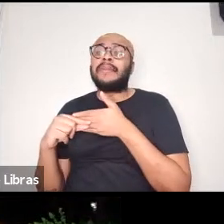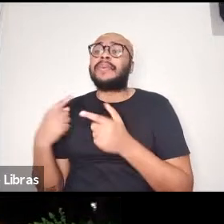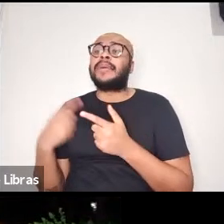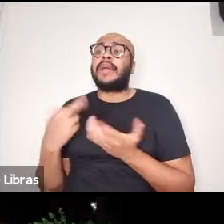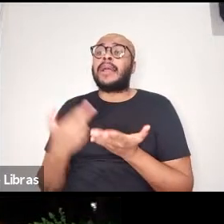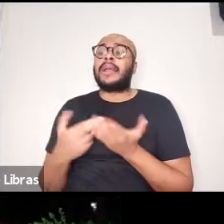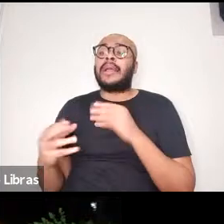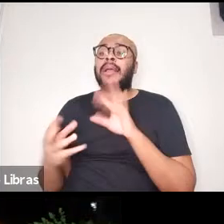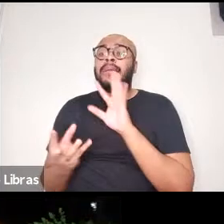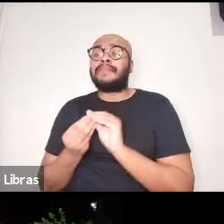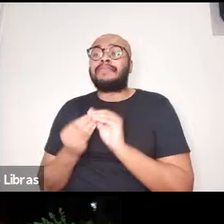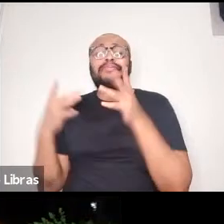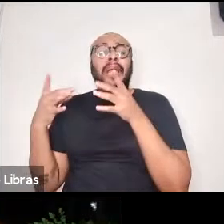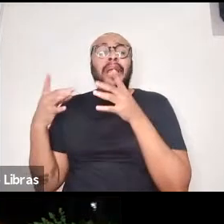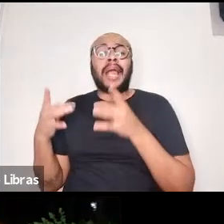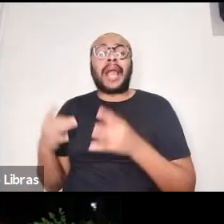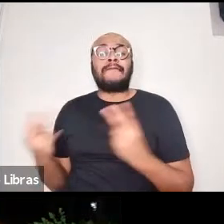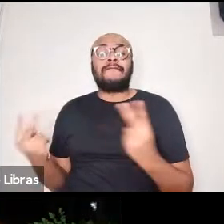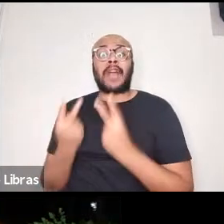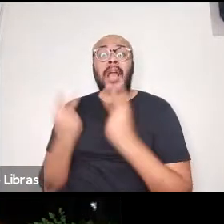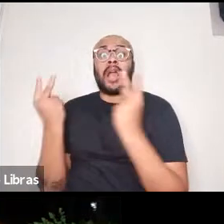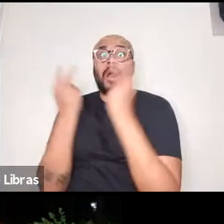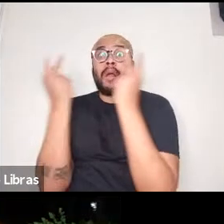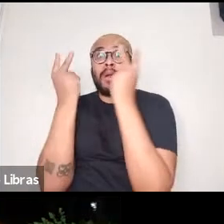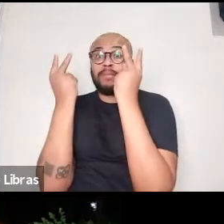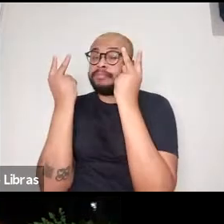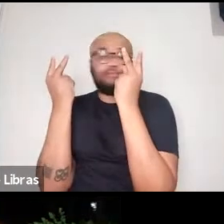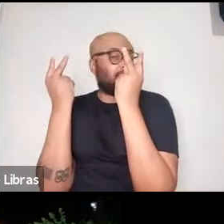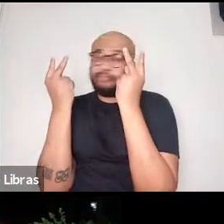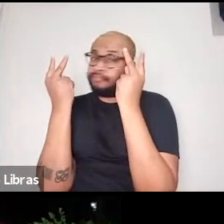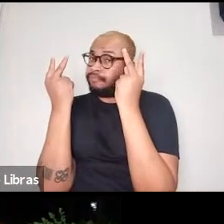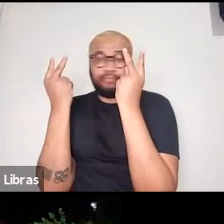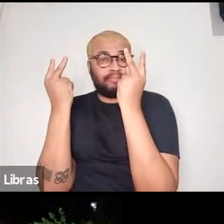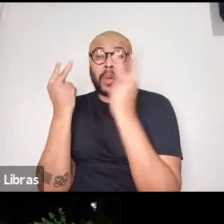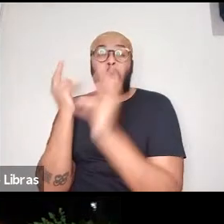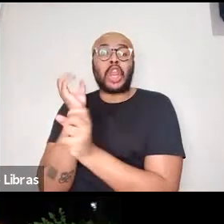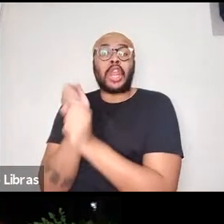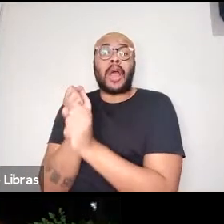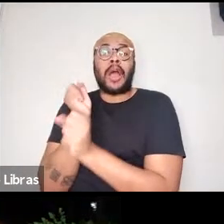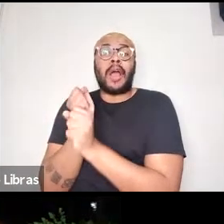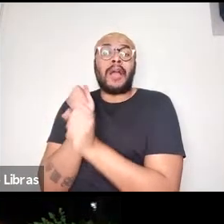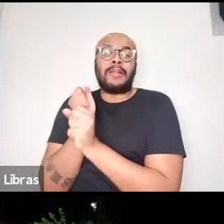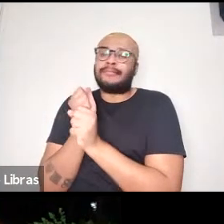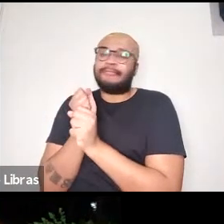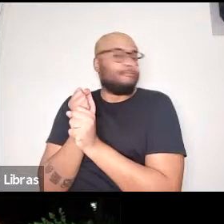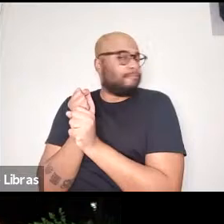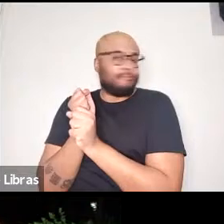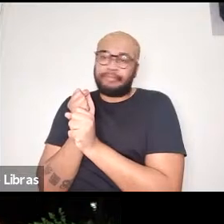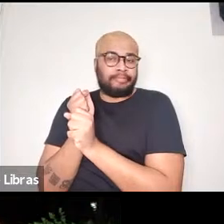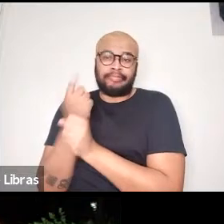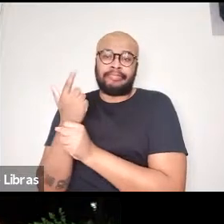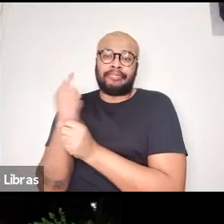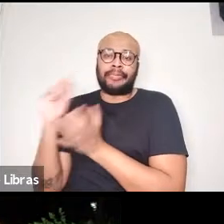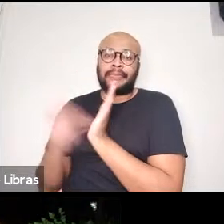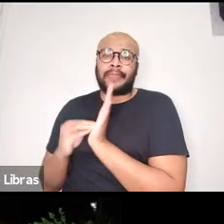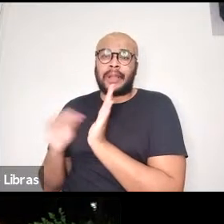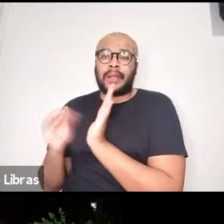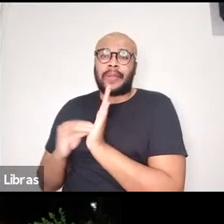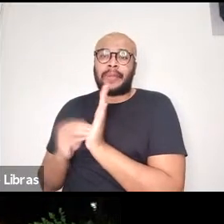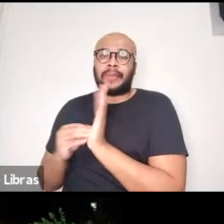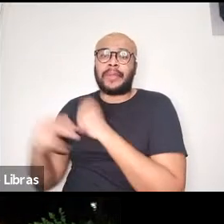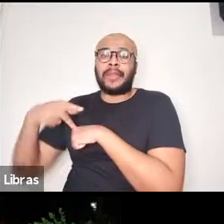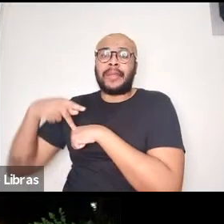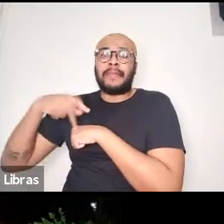as resenhas, elas não são valorizadas no âmbito das pontuações que os docentes da pós-graduação